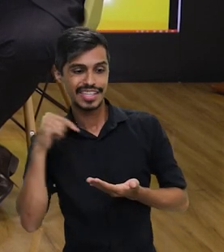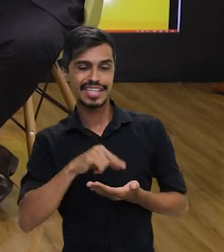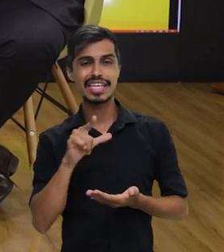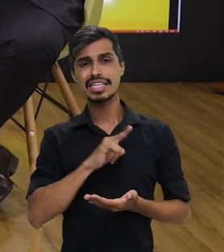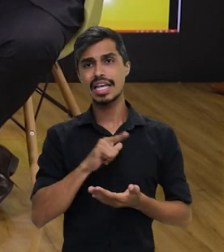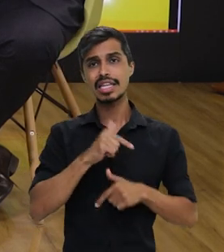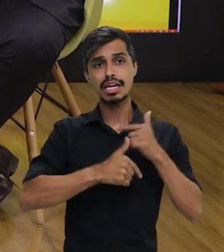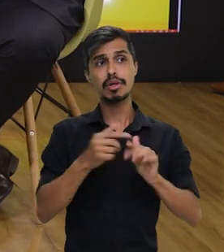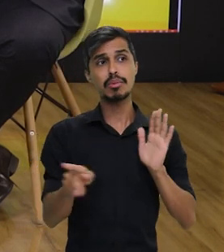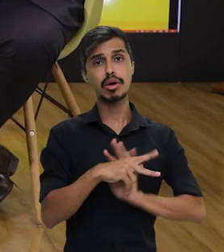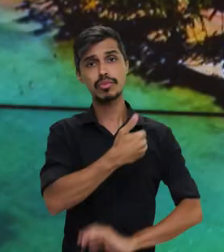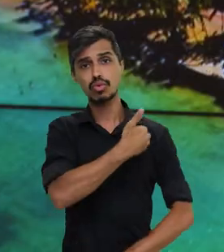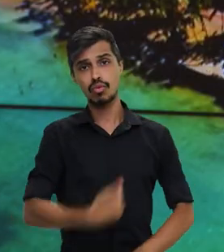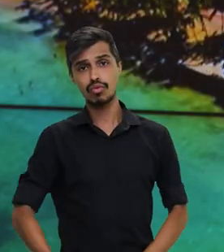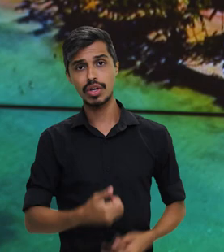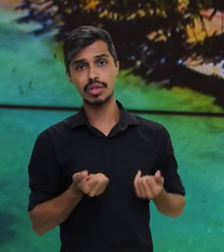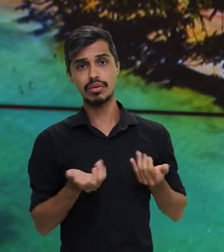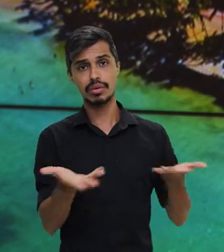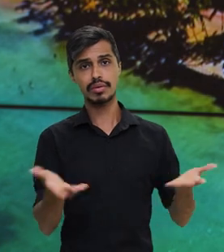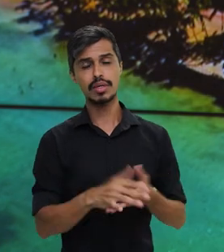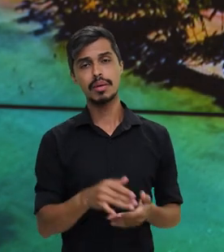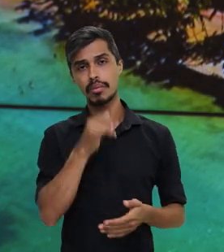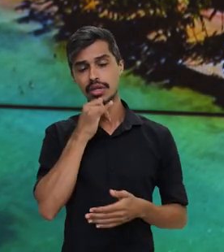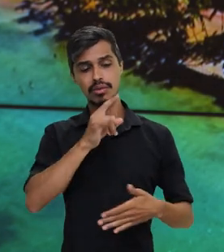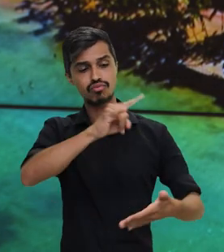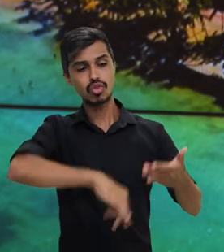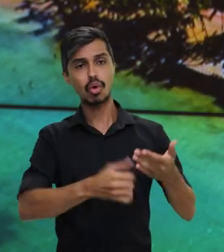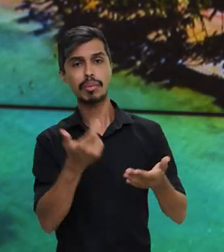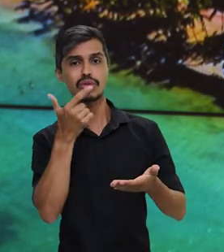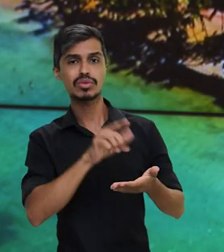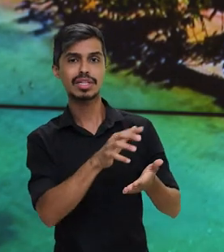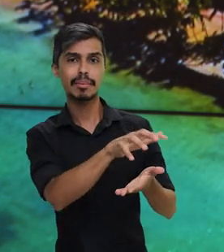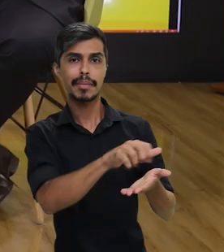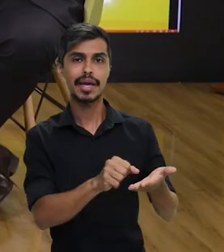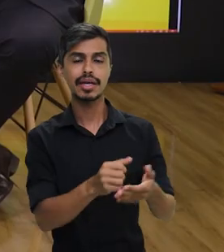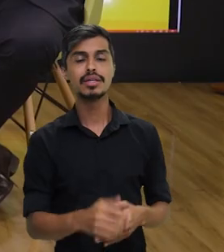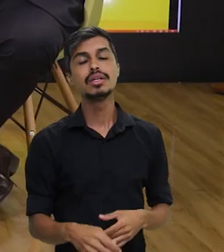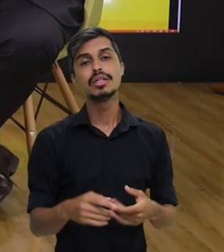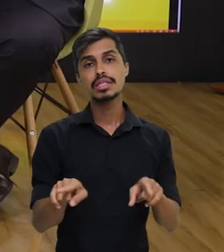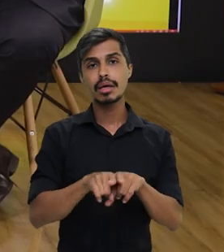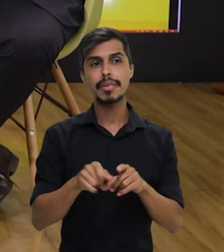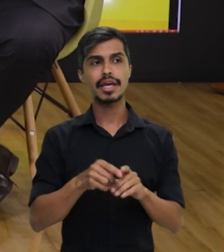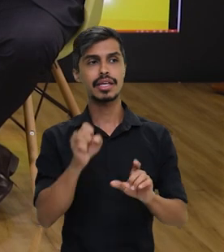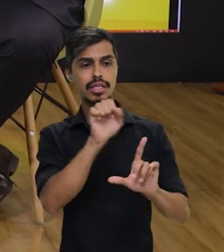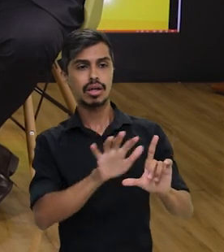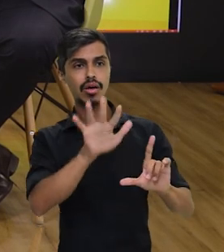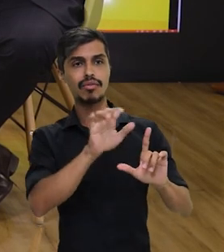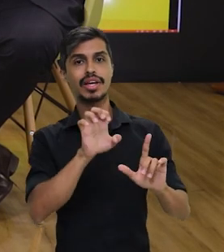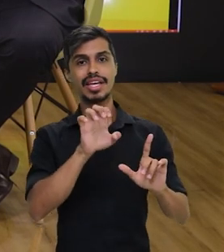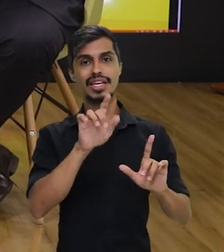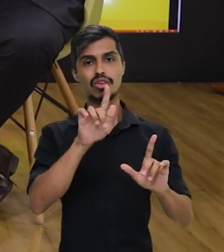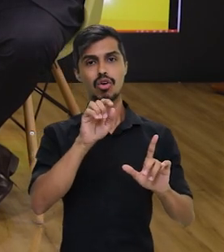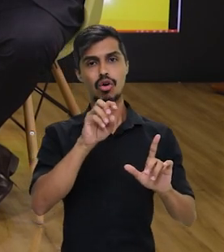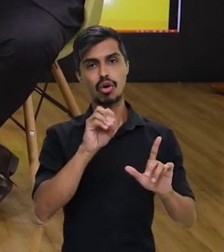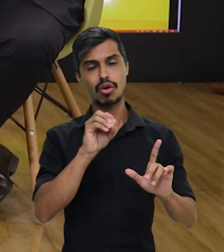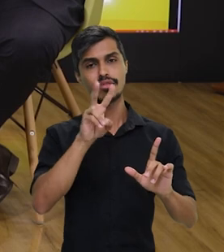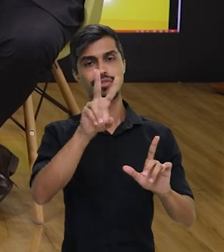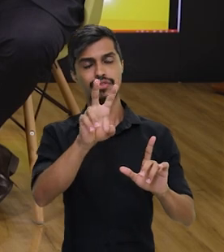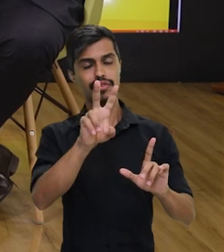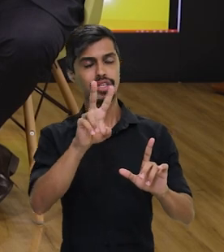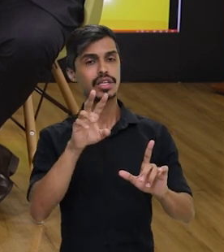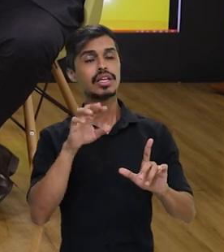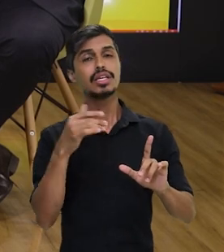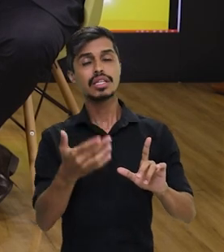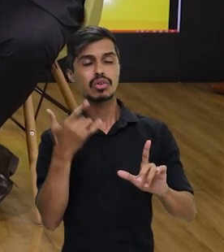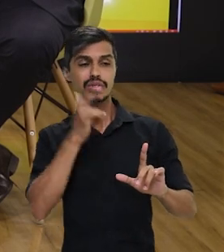ter prestação de serviço público, para tirar um documento, que é fundamental, para acessar a plataforma do governo, que é o EGOV, para